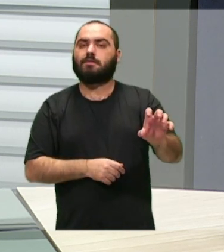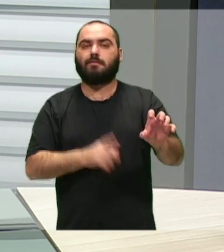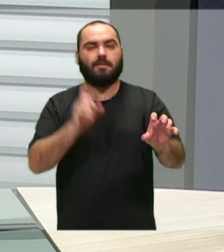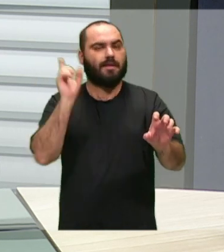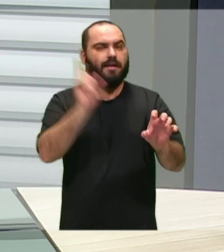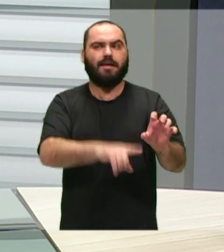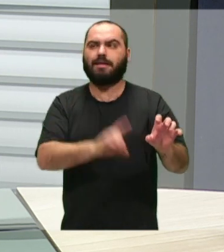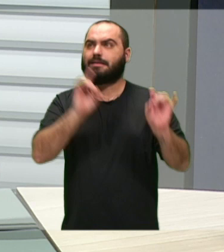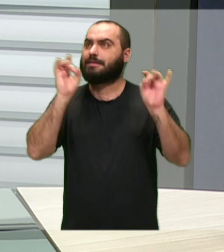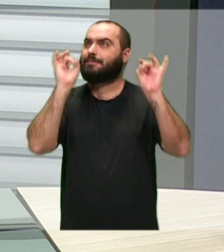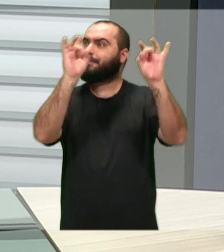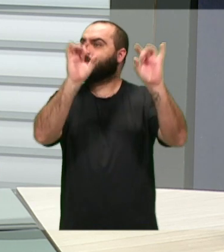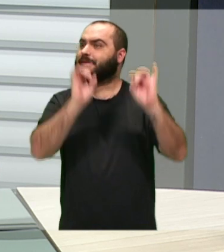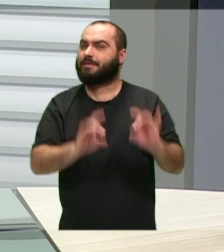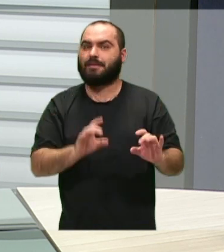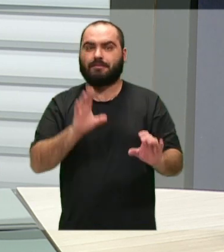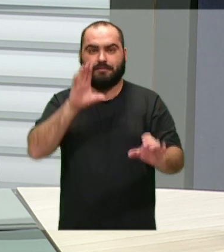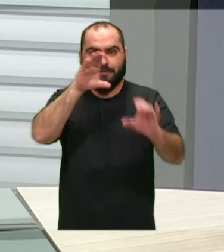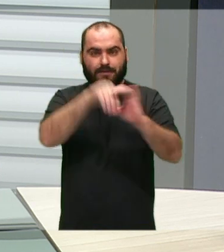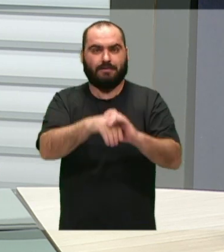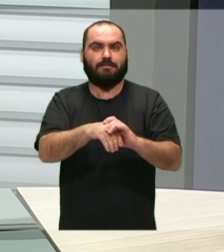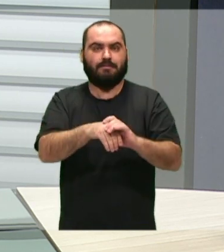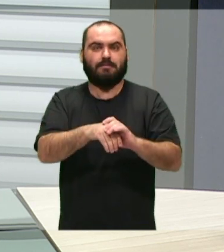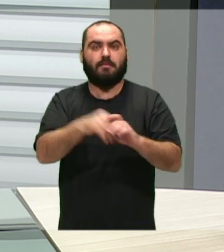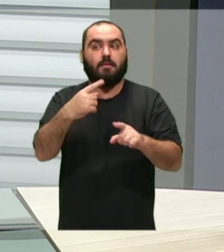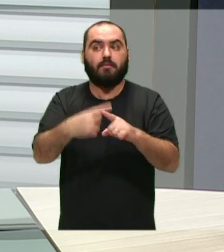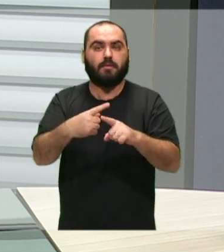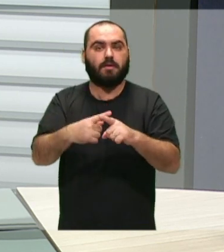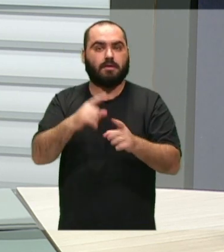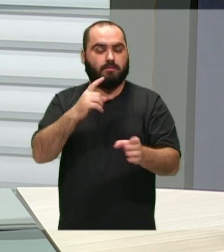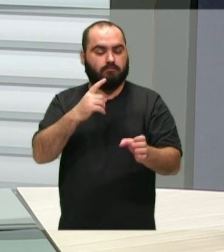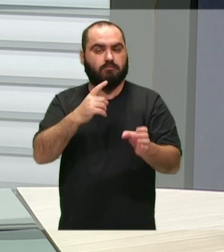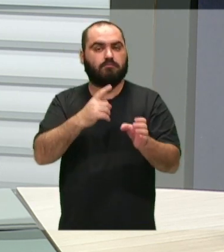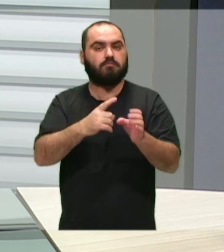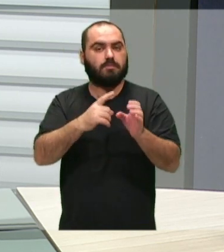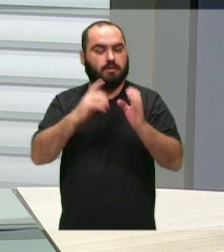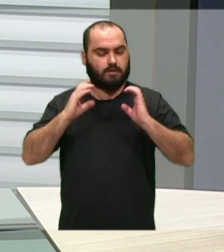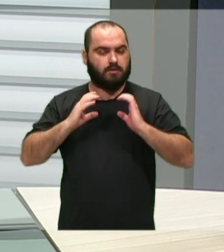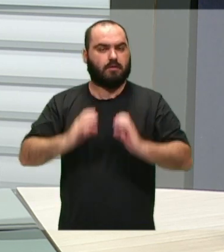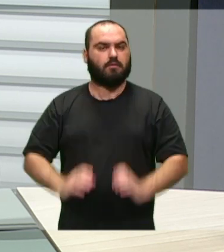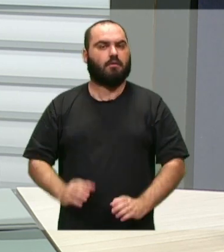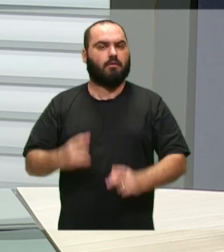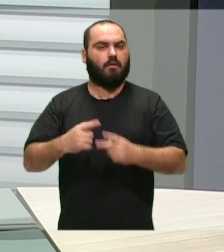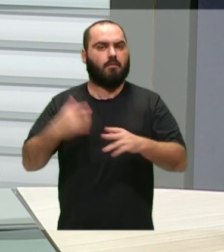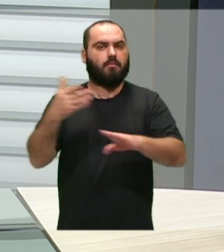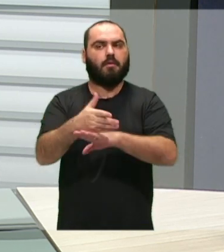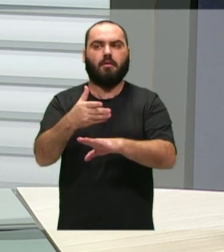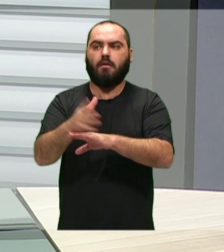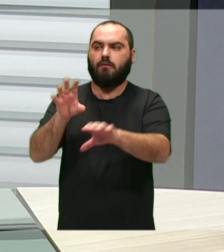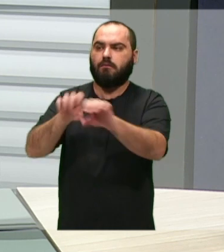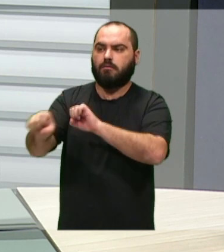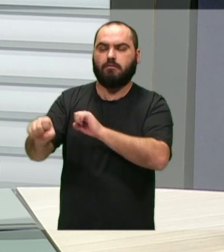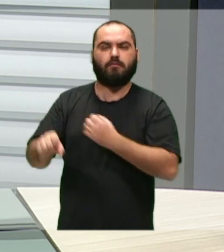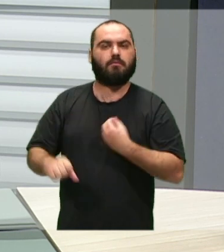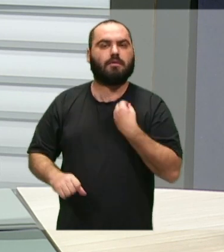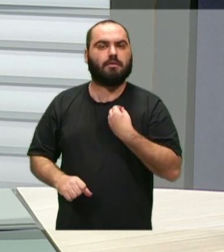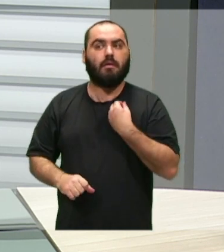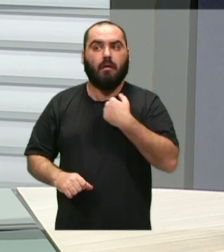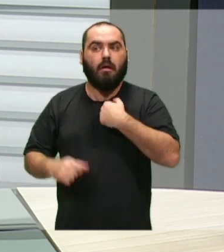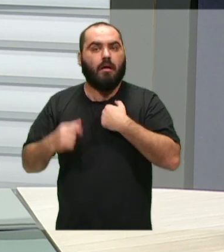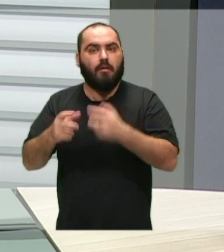do bolo aqui do Poder Administrativo do ponto de vista de cidadania, participação, formação, e percebo que